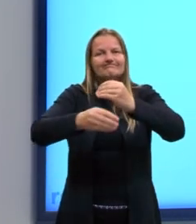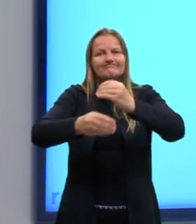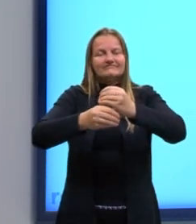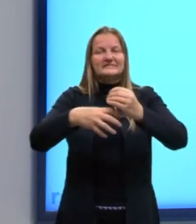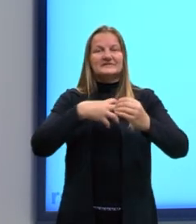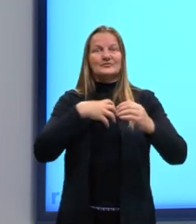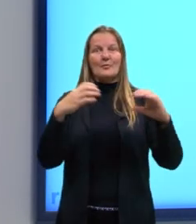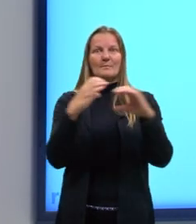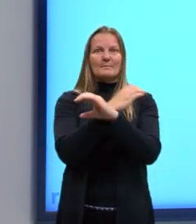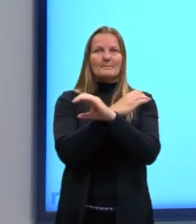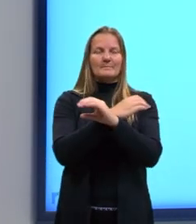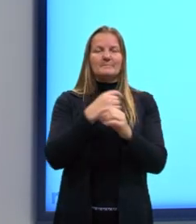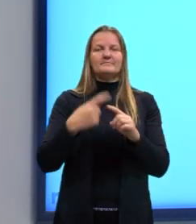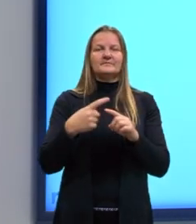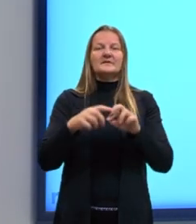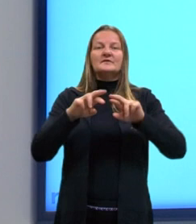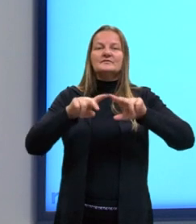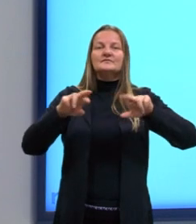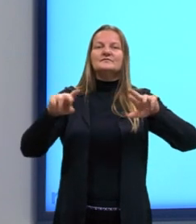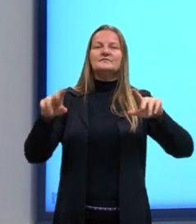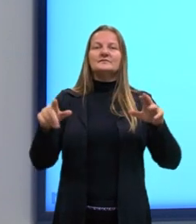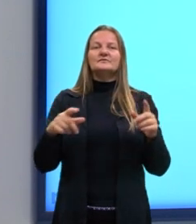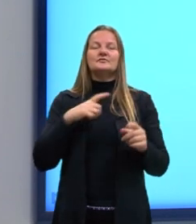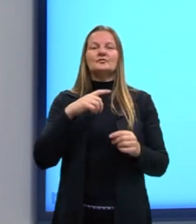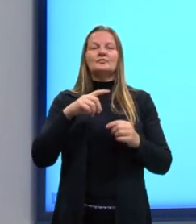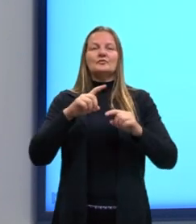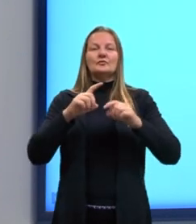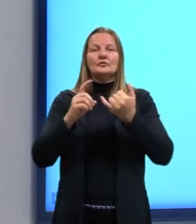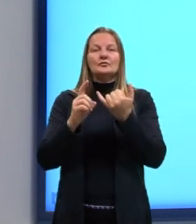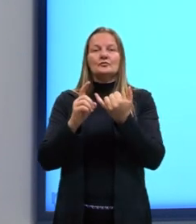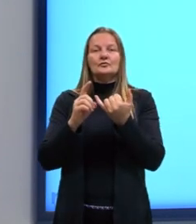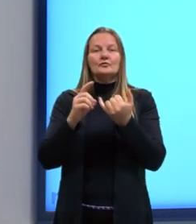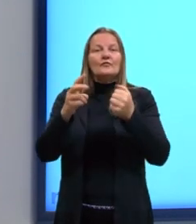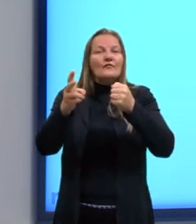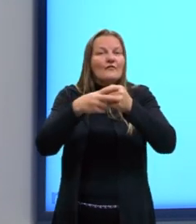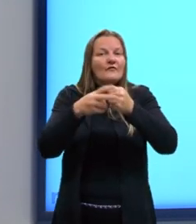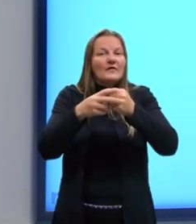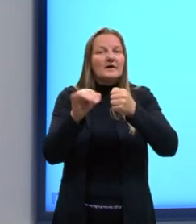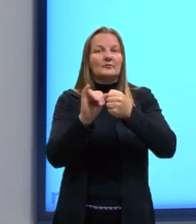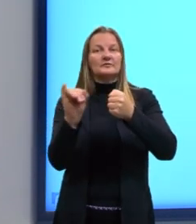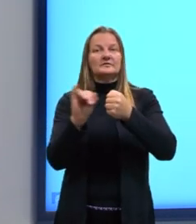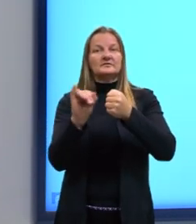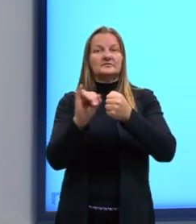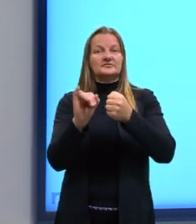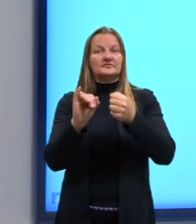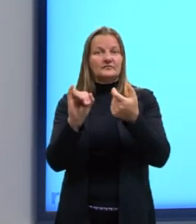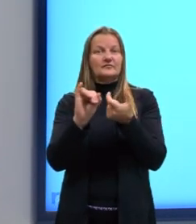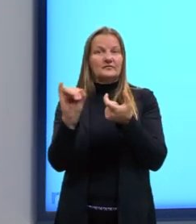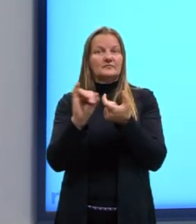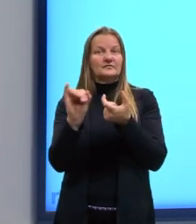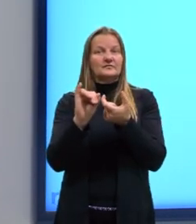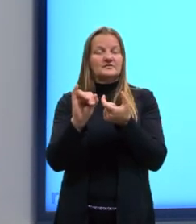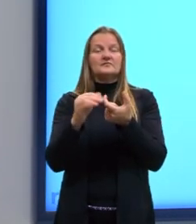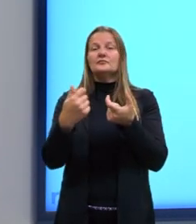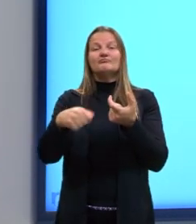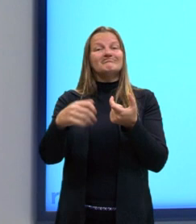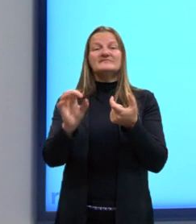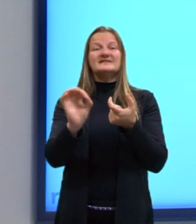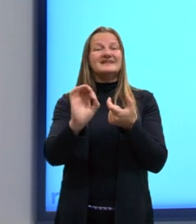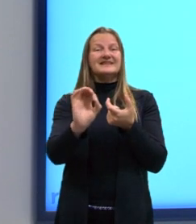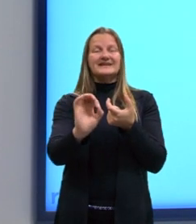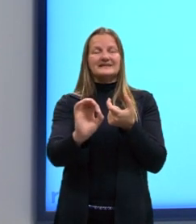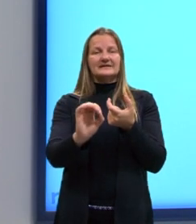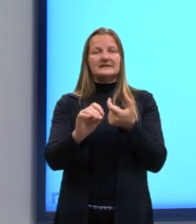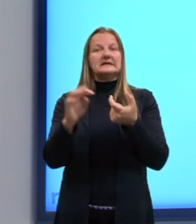sentido completo. É diferente lá do nosso objeto, do nosso verbo intransitivo. O nosso verbo intransitivo não